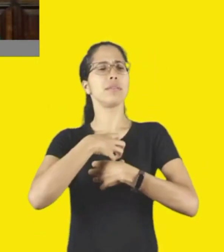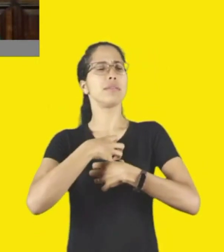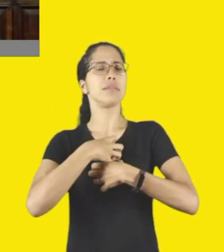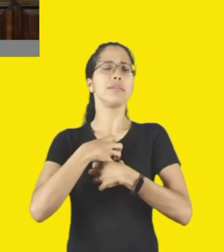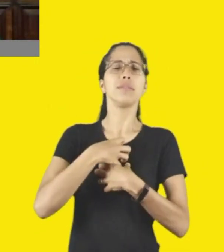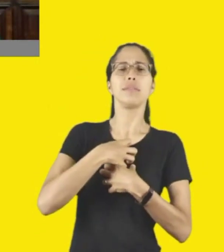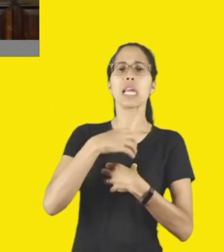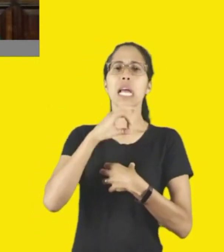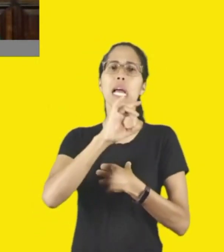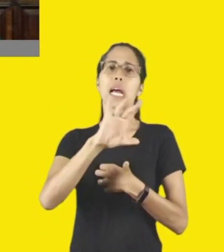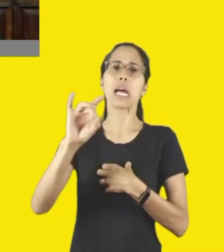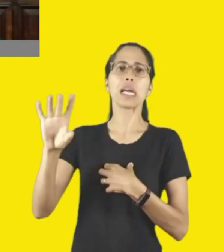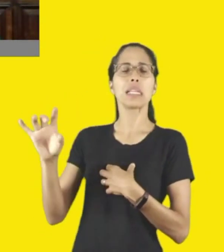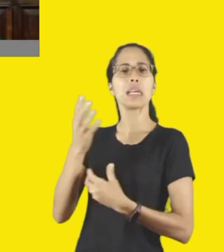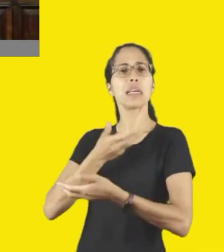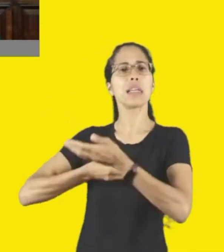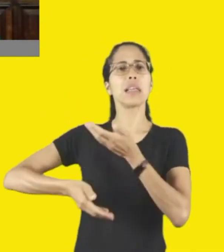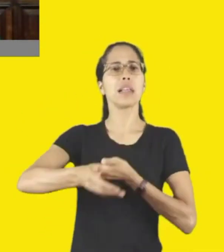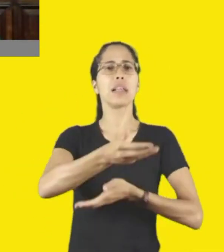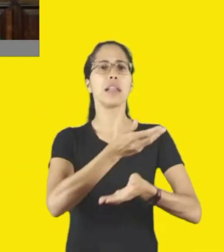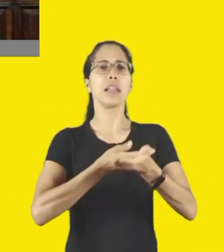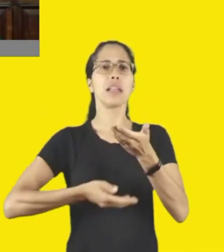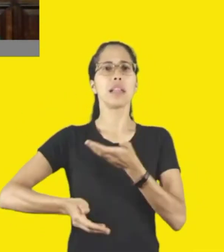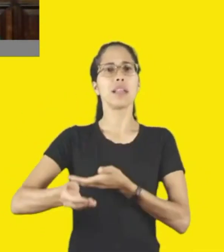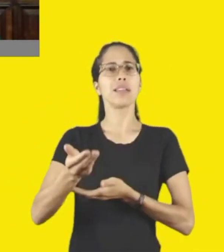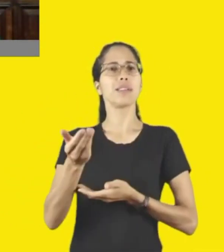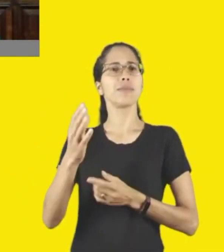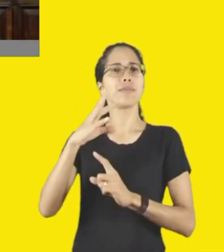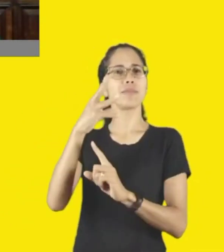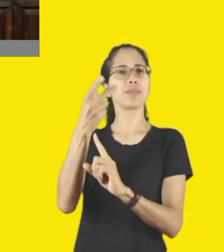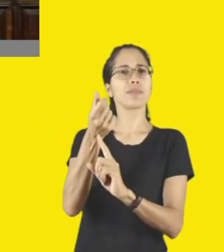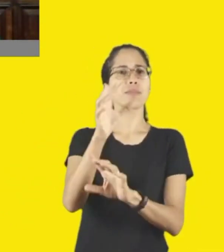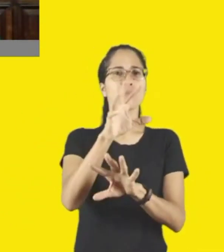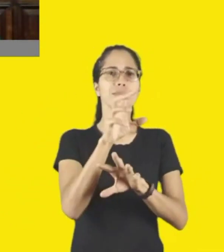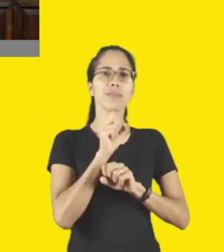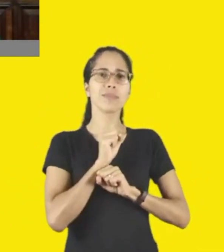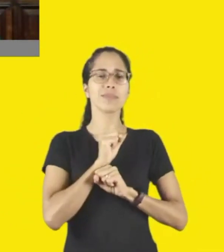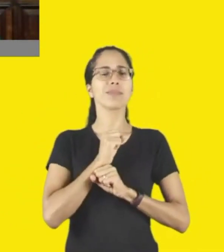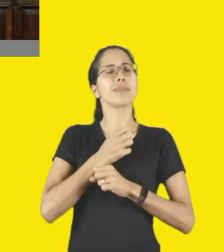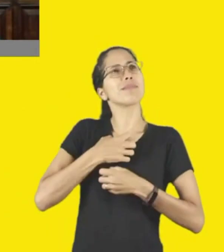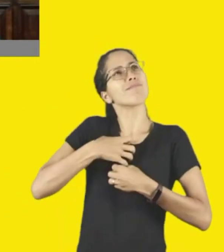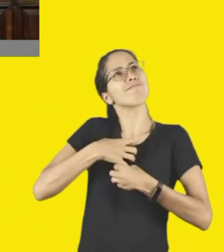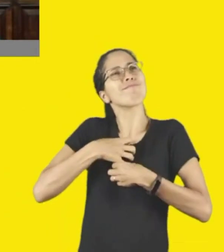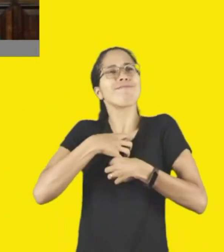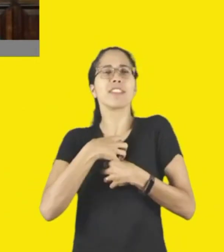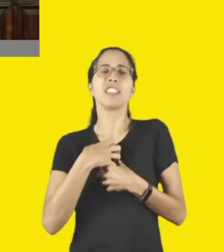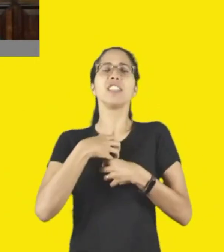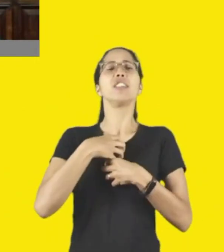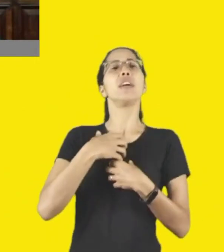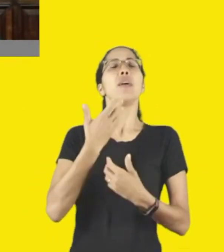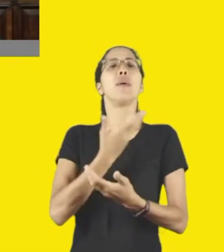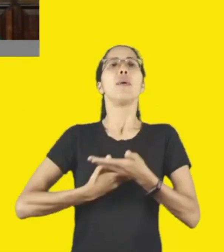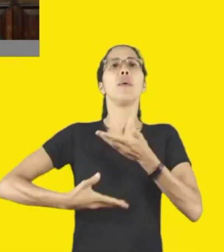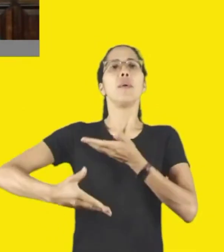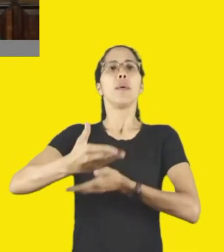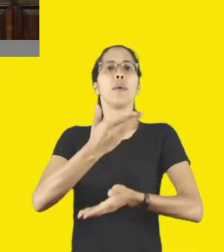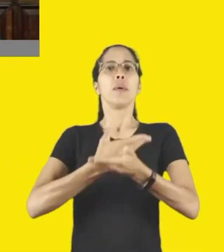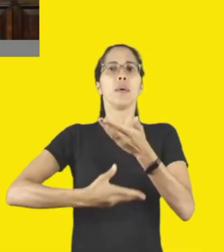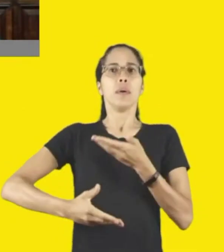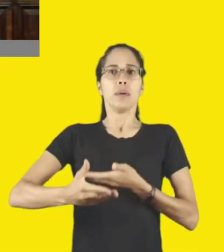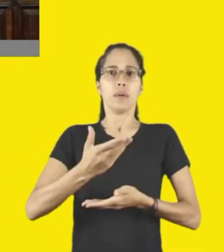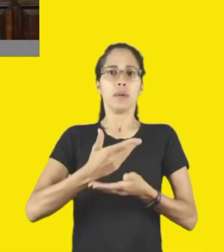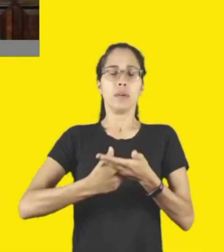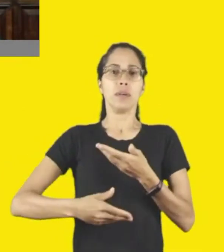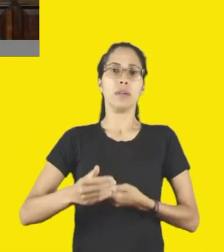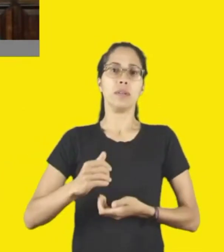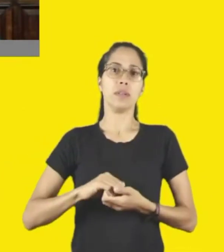dialogar de alguma maneira, que a arte chegue para eles, dialogue de alguma maneira, de modo que a gente possa dar